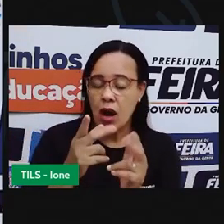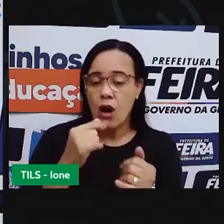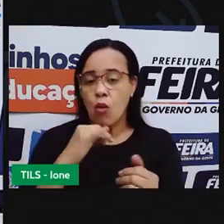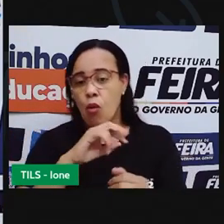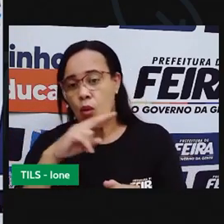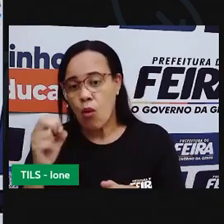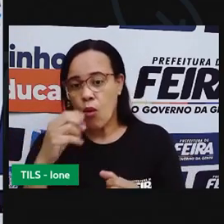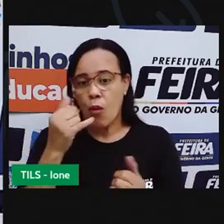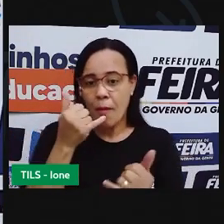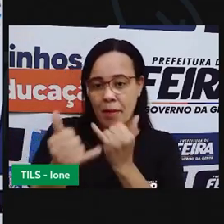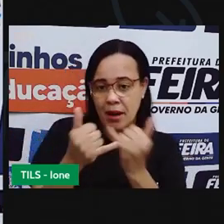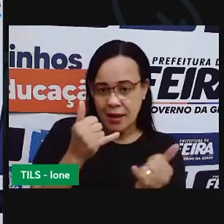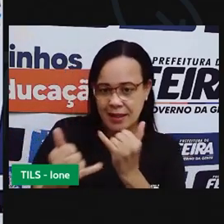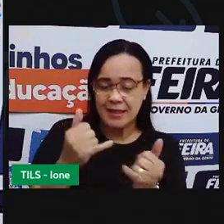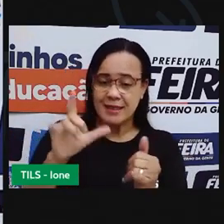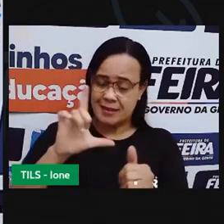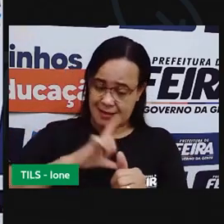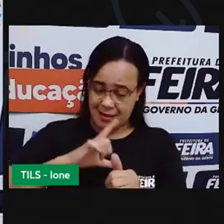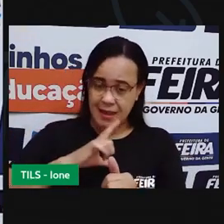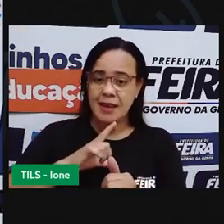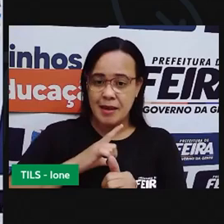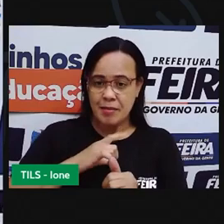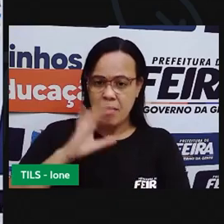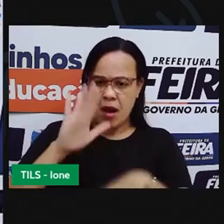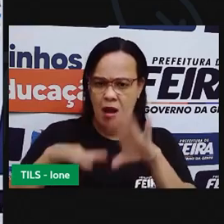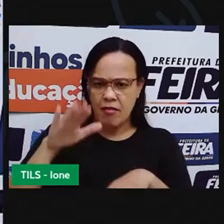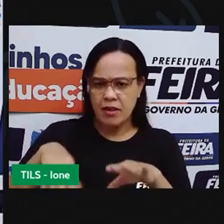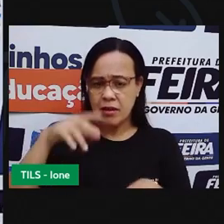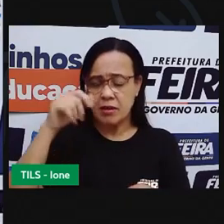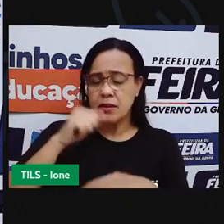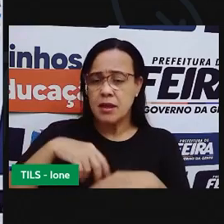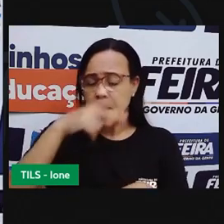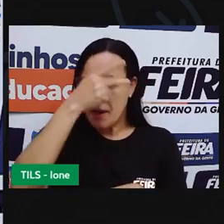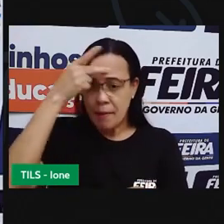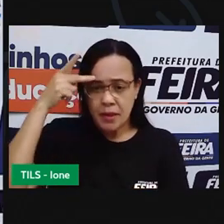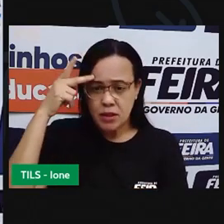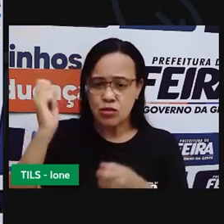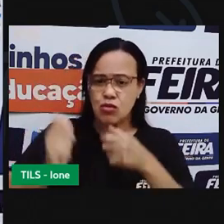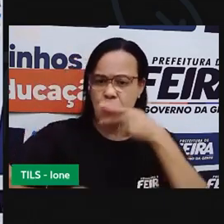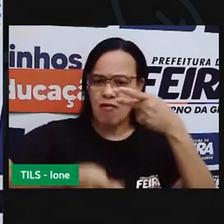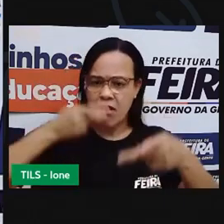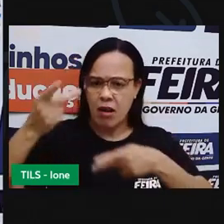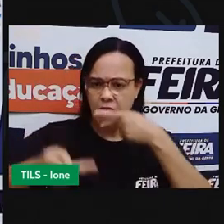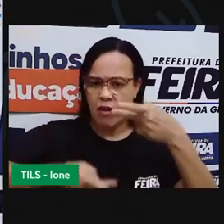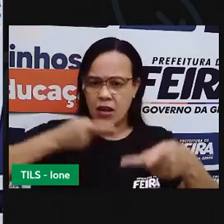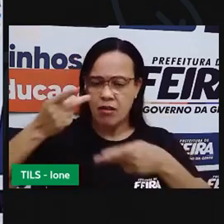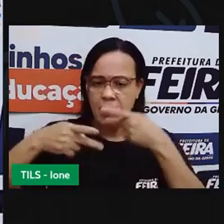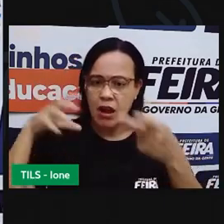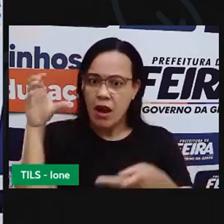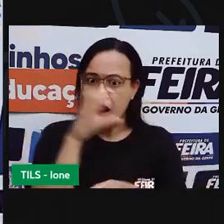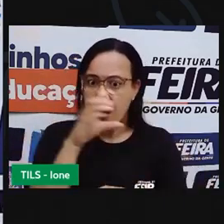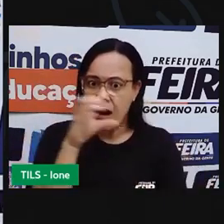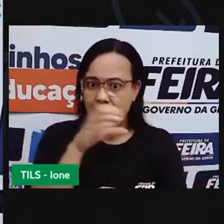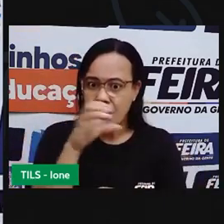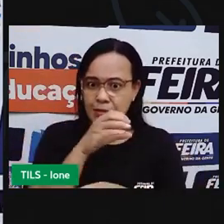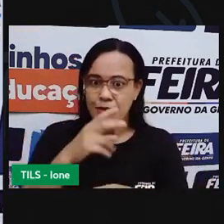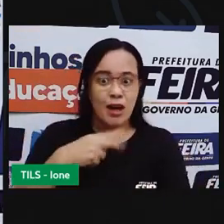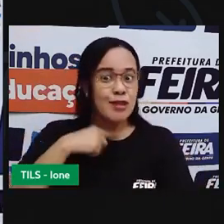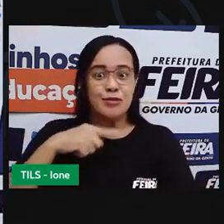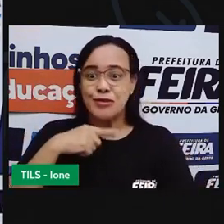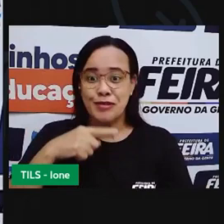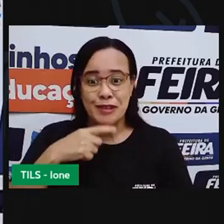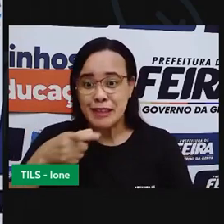semelhante, com som bem semelhante. Quando a gente vai falando ali rápido, realmente